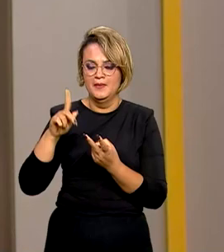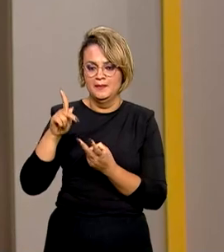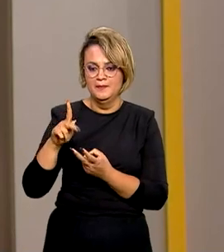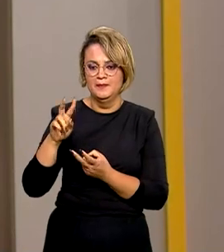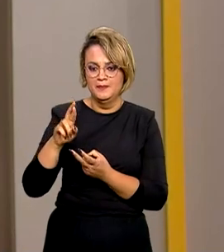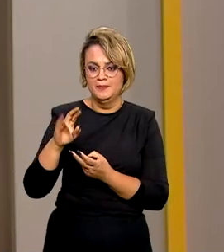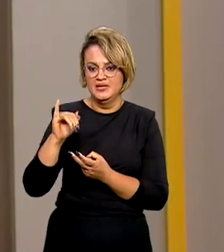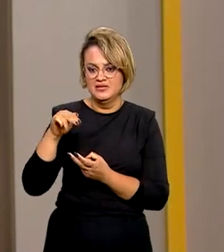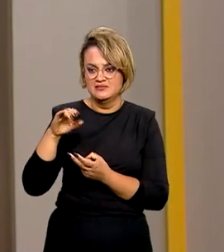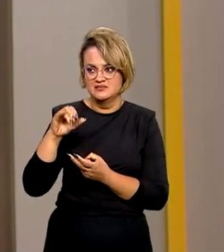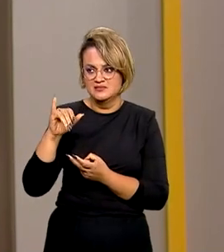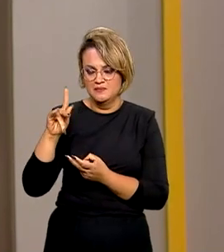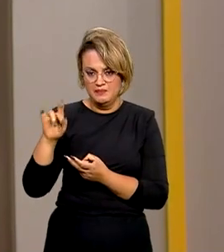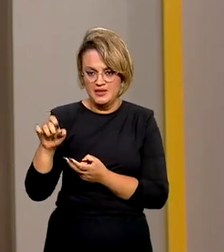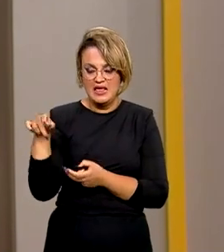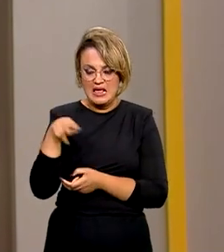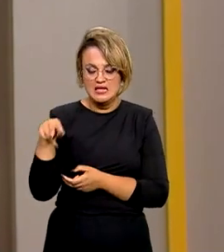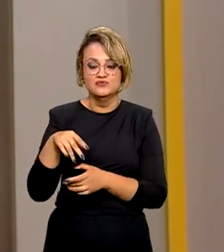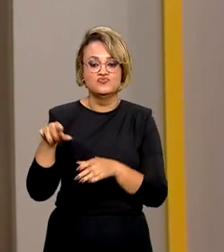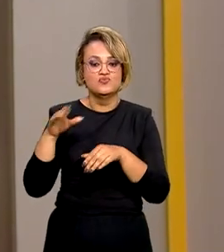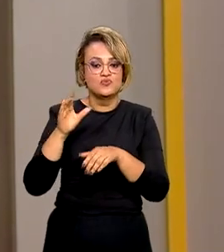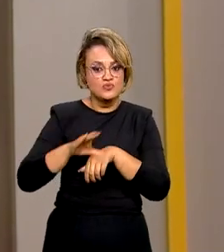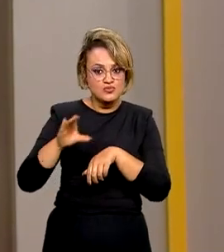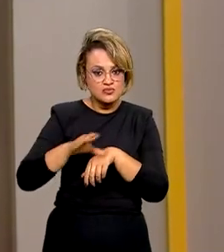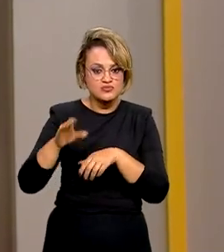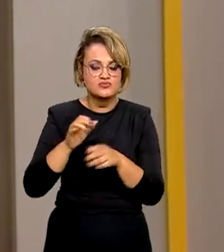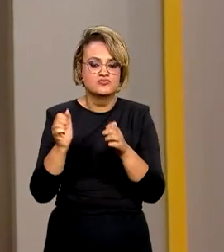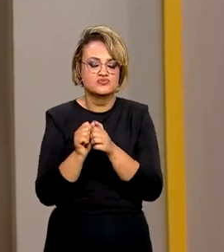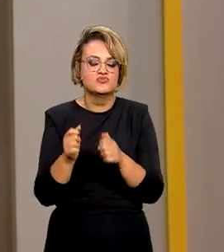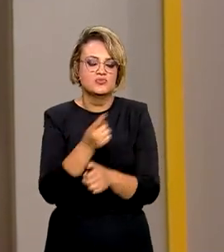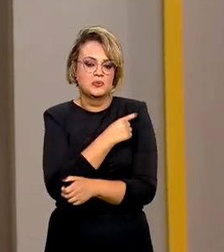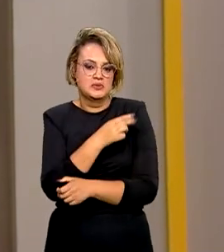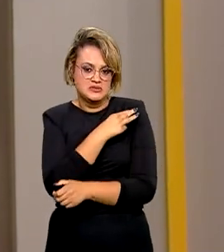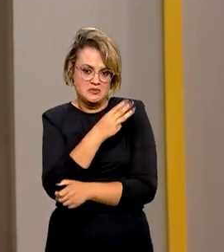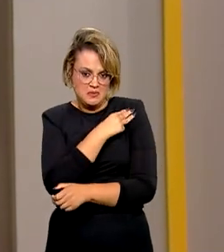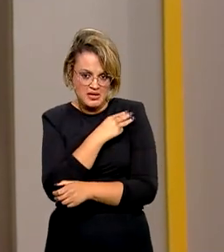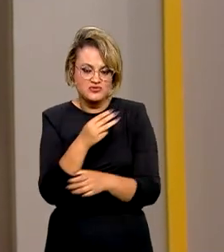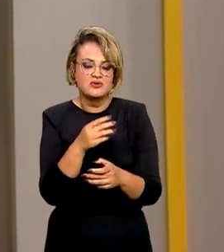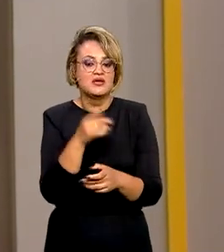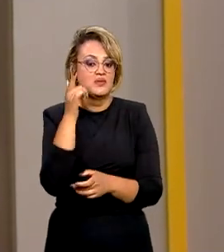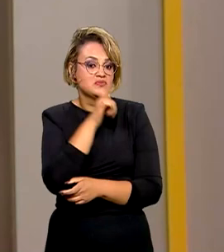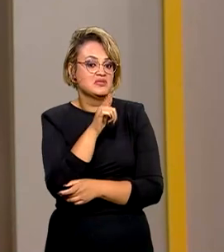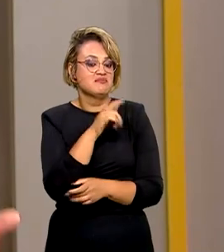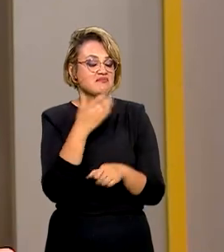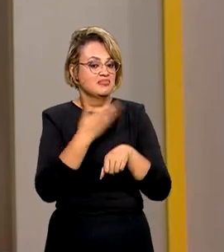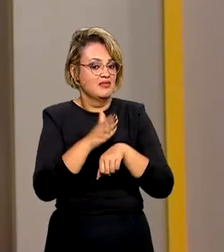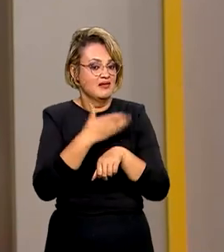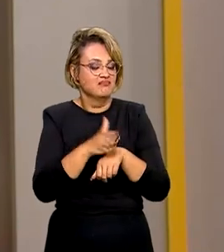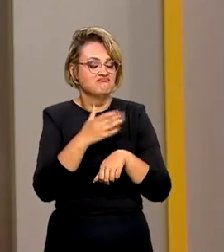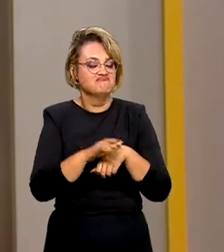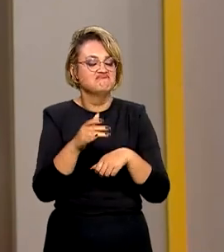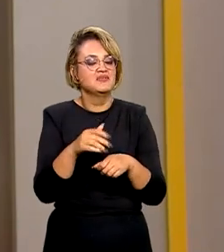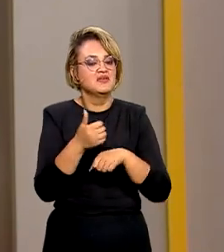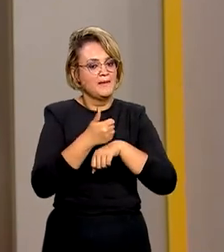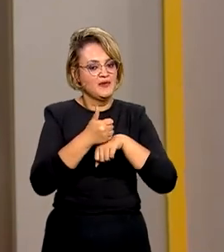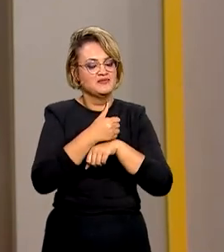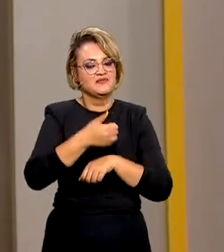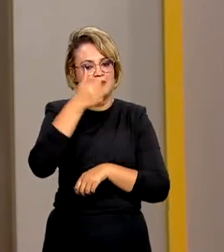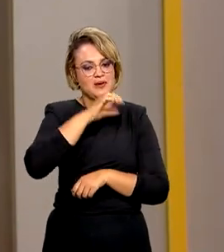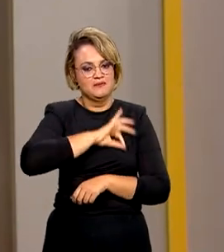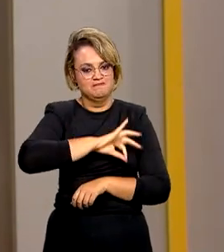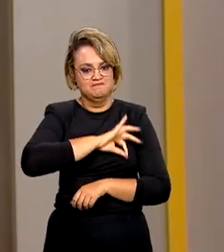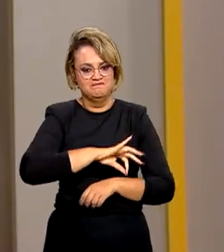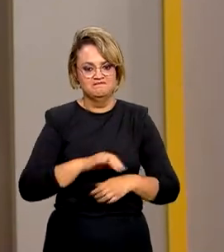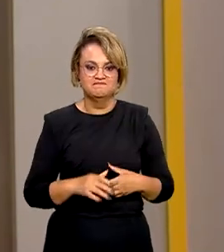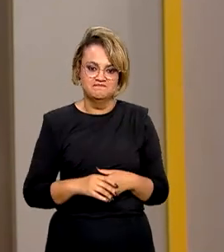oportunidade de fazer cursos técnicos integrados ao ensino médio e com isso ganham uma capacitação, melhorando o rendimento